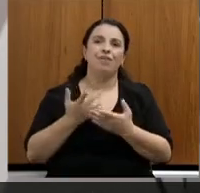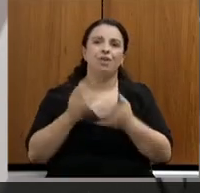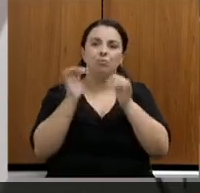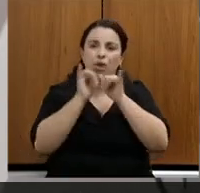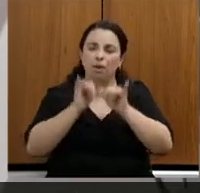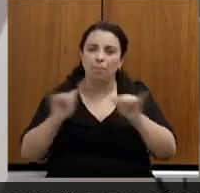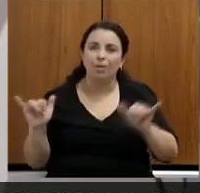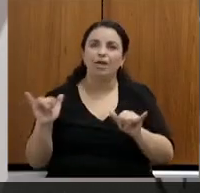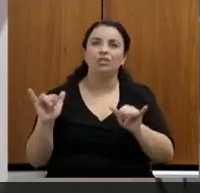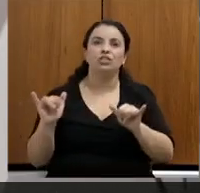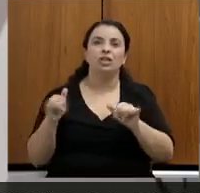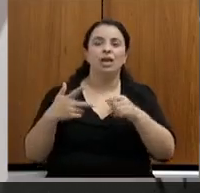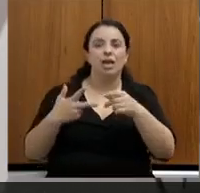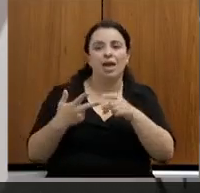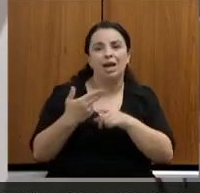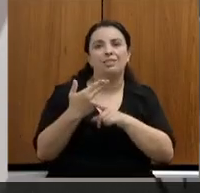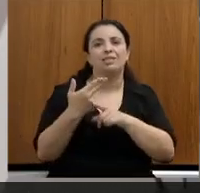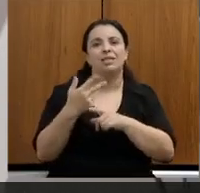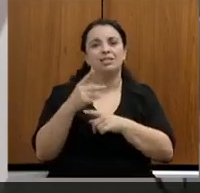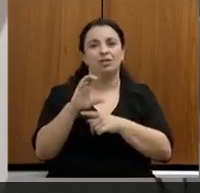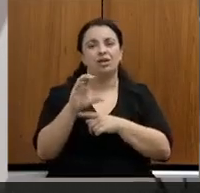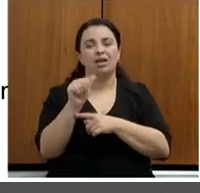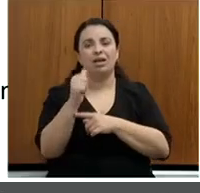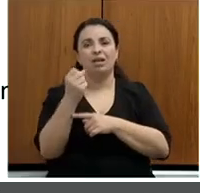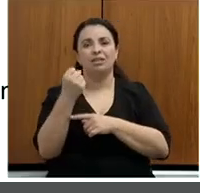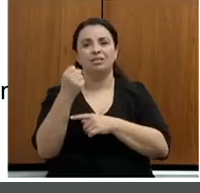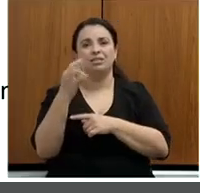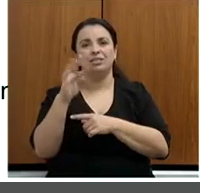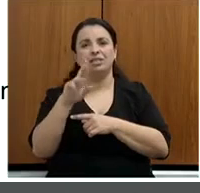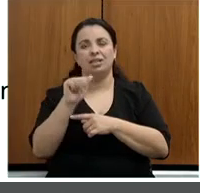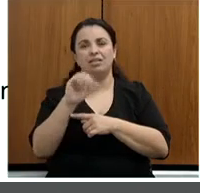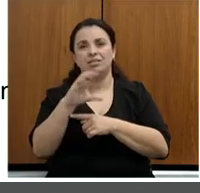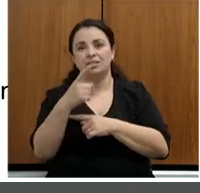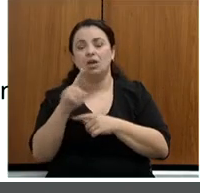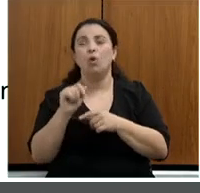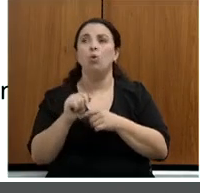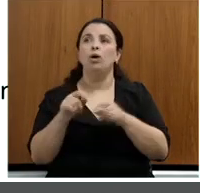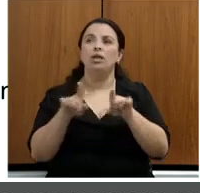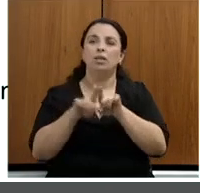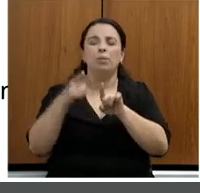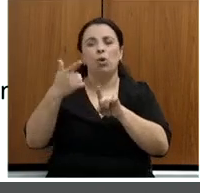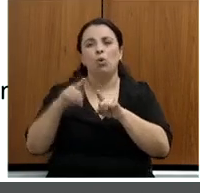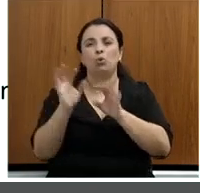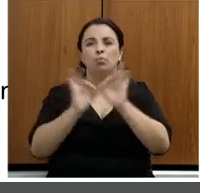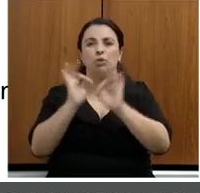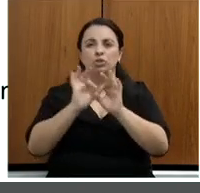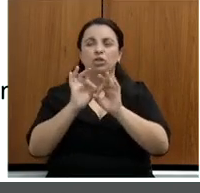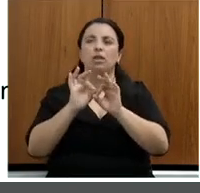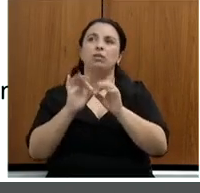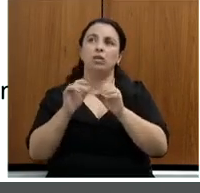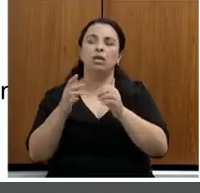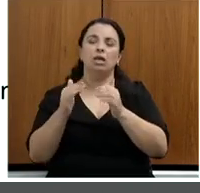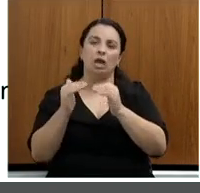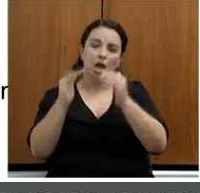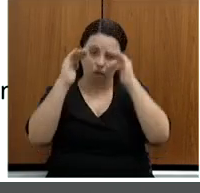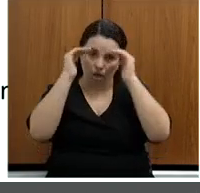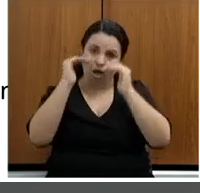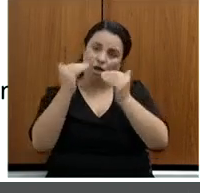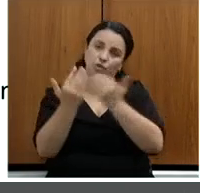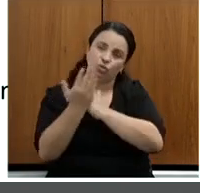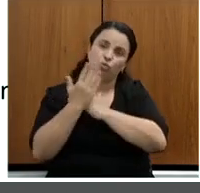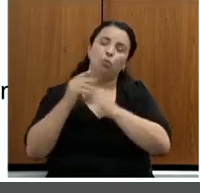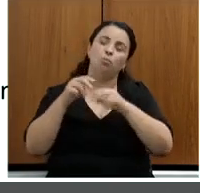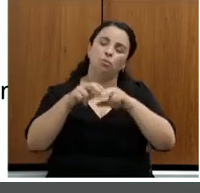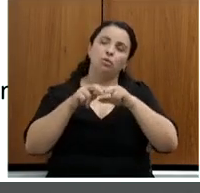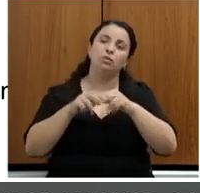Prefeitura de Cláudio via emenda parlamentar. Estamos hoje gerenciando 32 convênios com municípios e